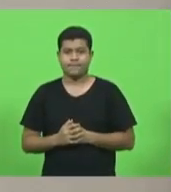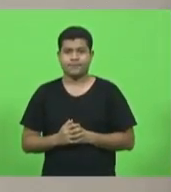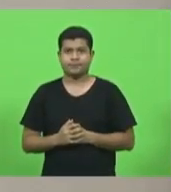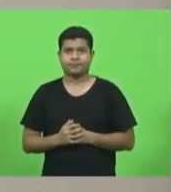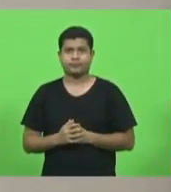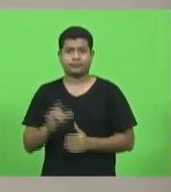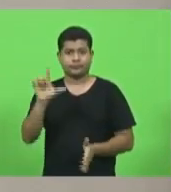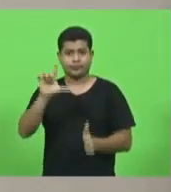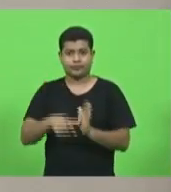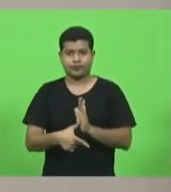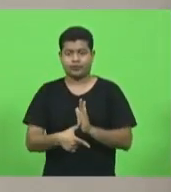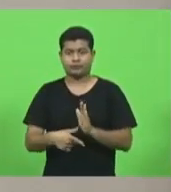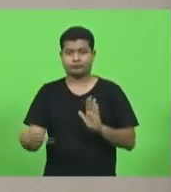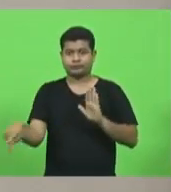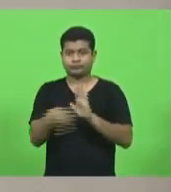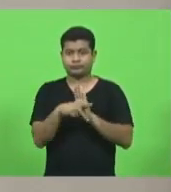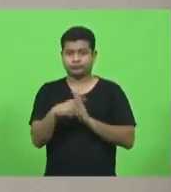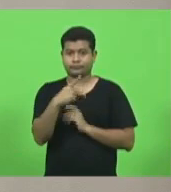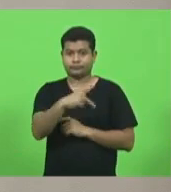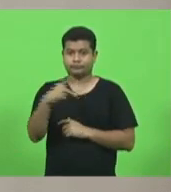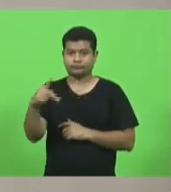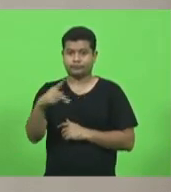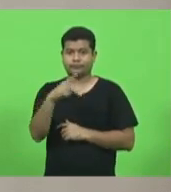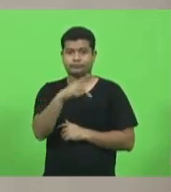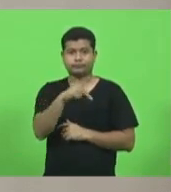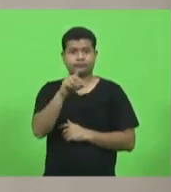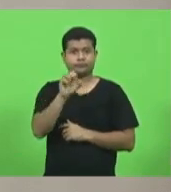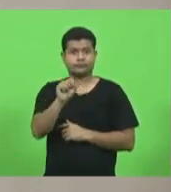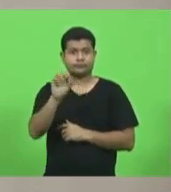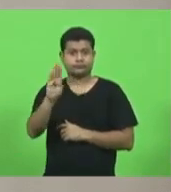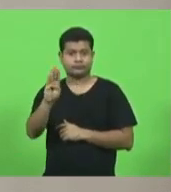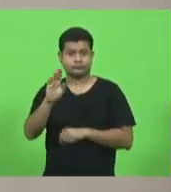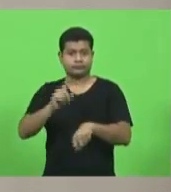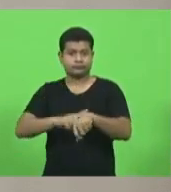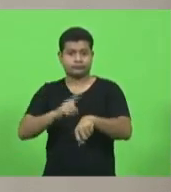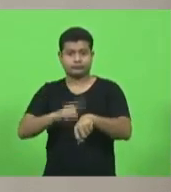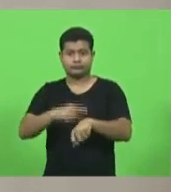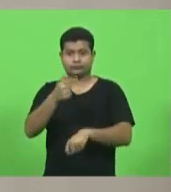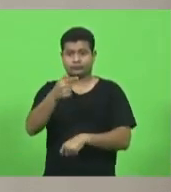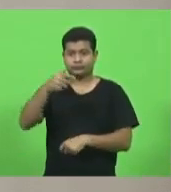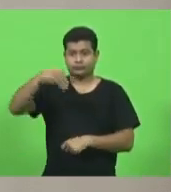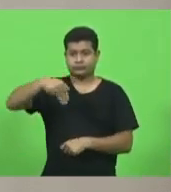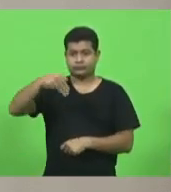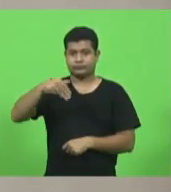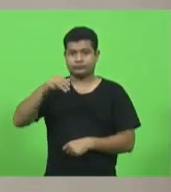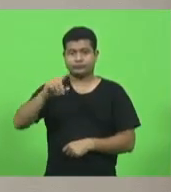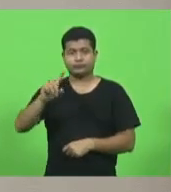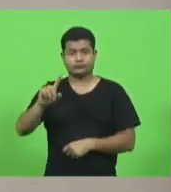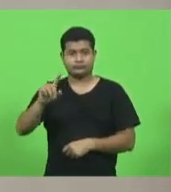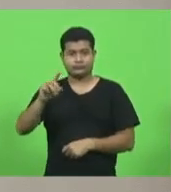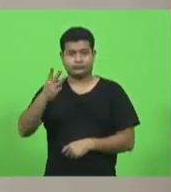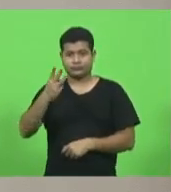Próximo horário pertence ao PP e PSB, pelo tempo de sete minutos e trinta segundos.